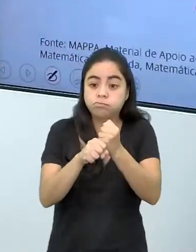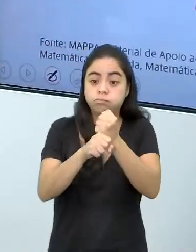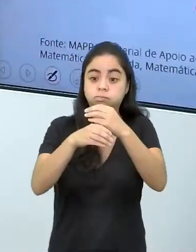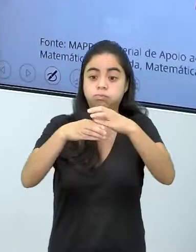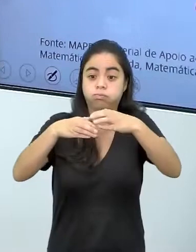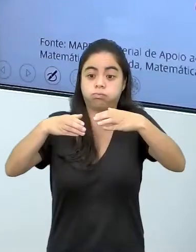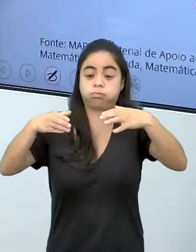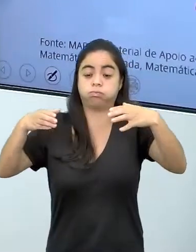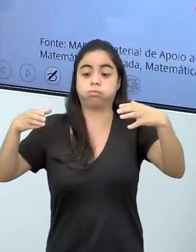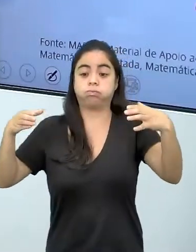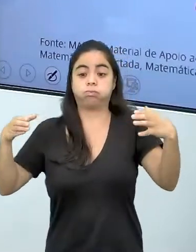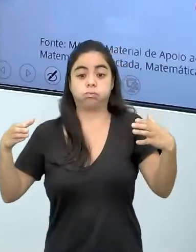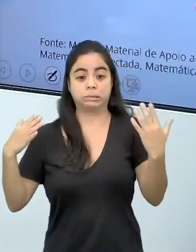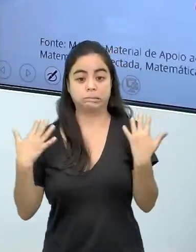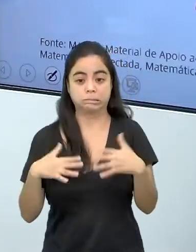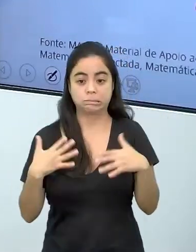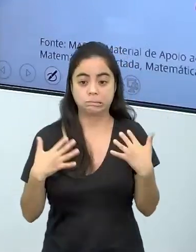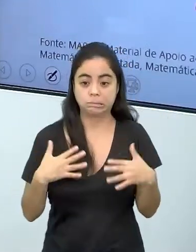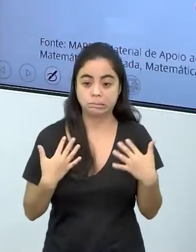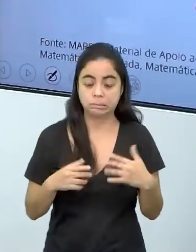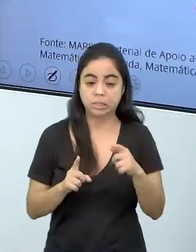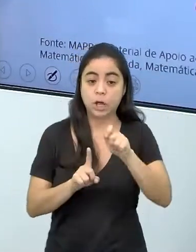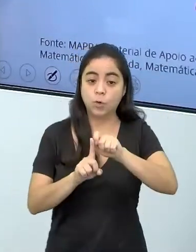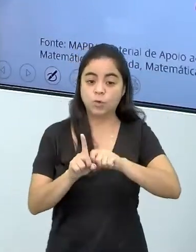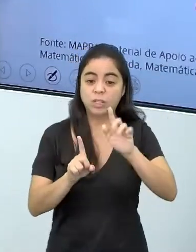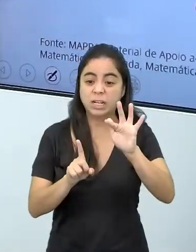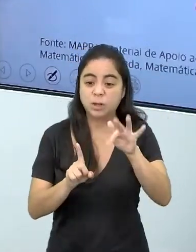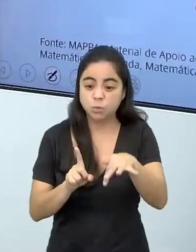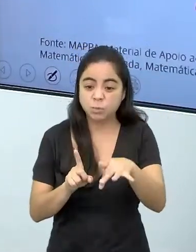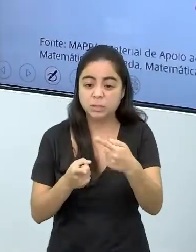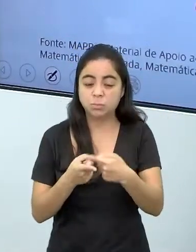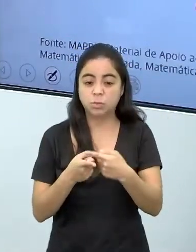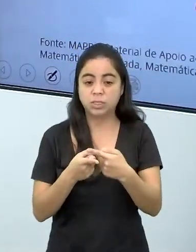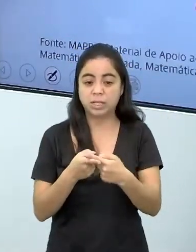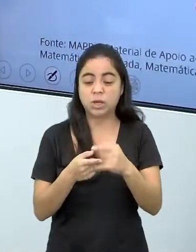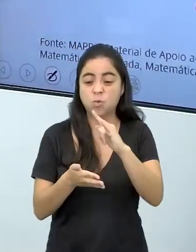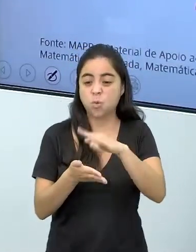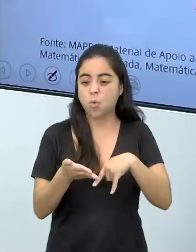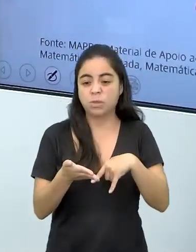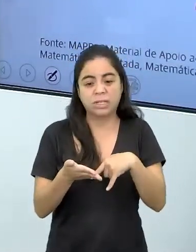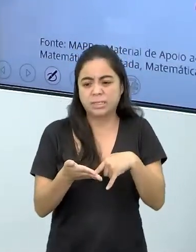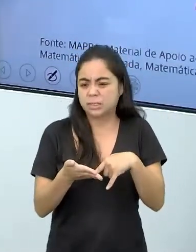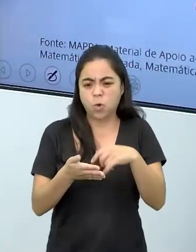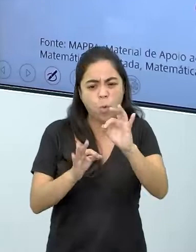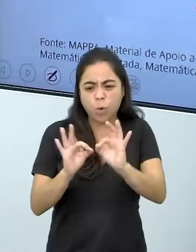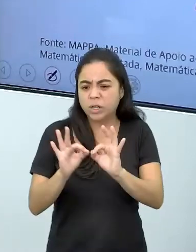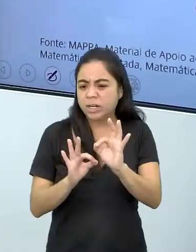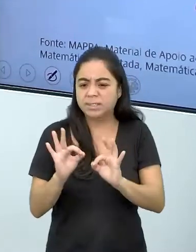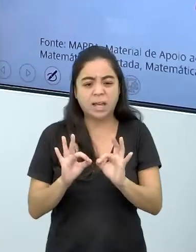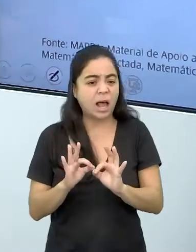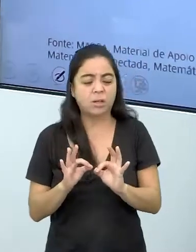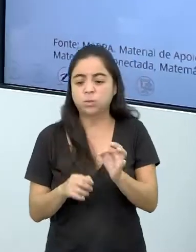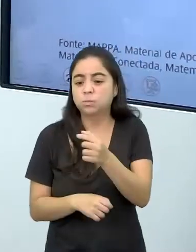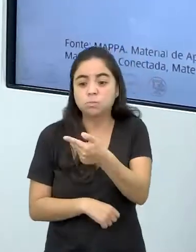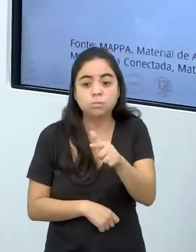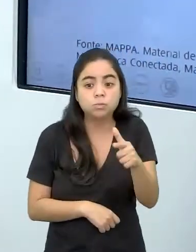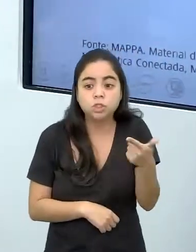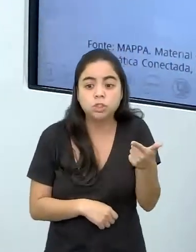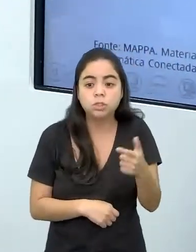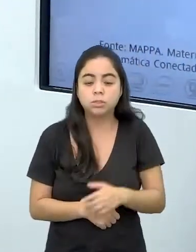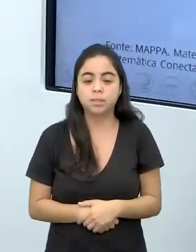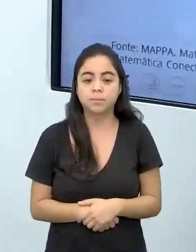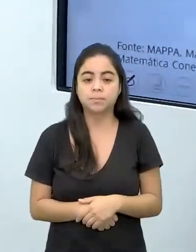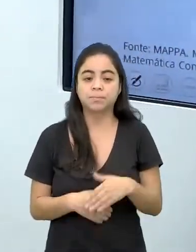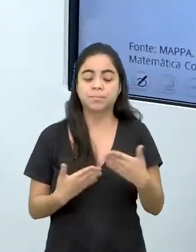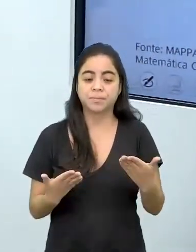bem significativo aí no final do mês, que são contas que não estavam previstas no nosso orçamento e ele vai acabar caindo